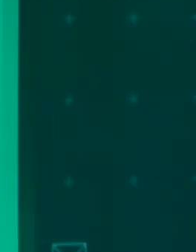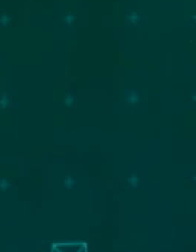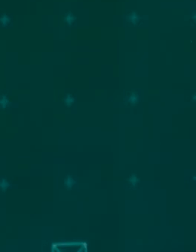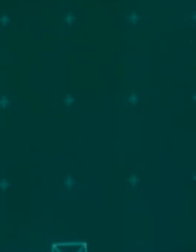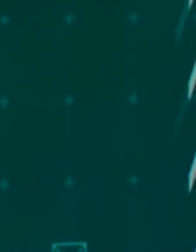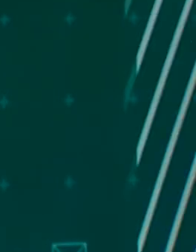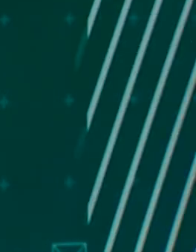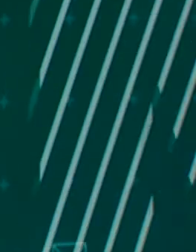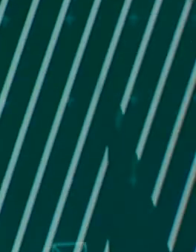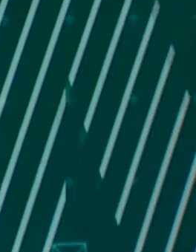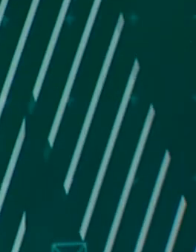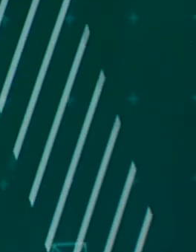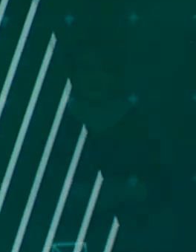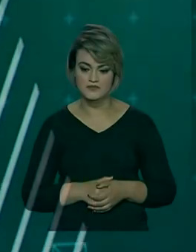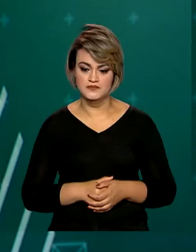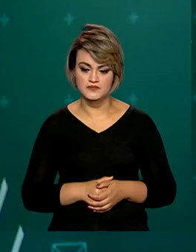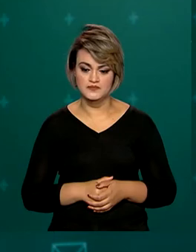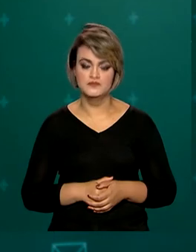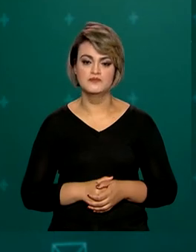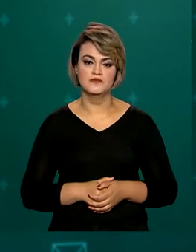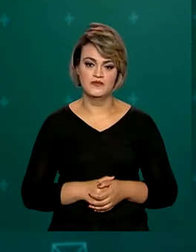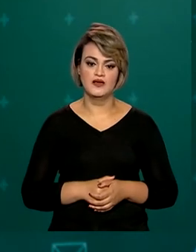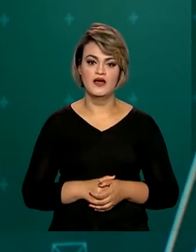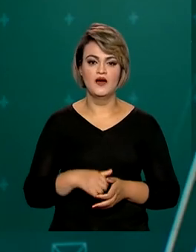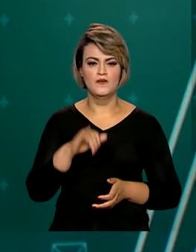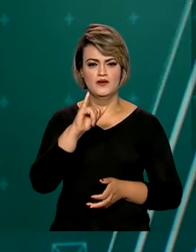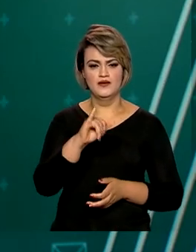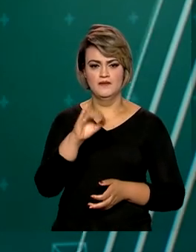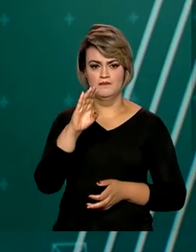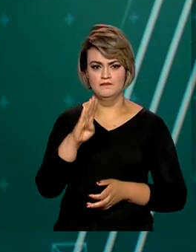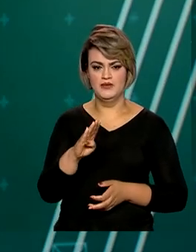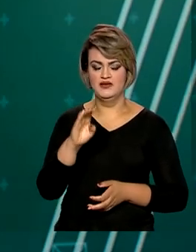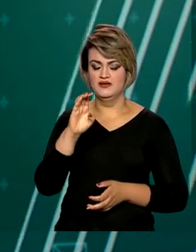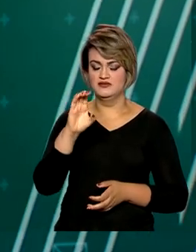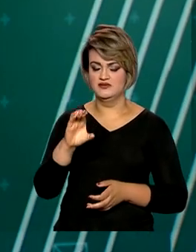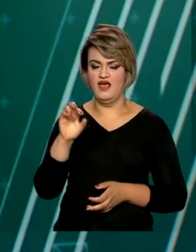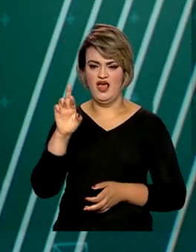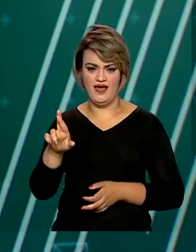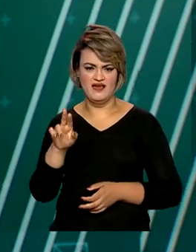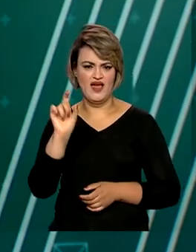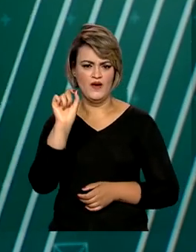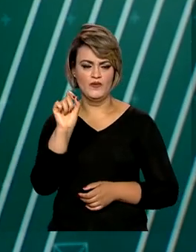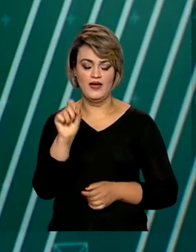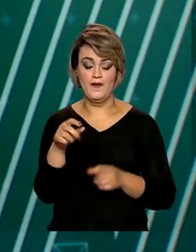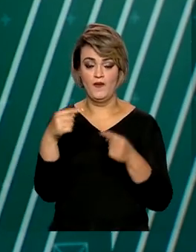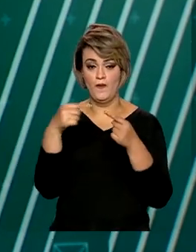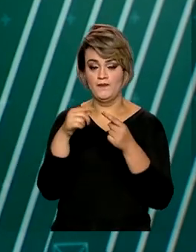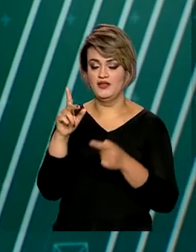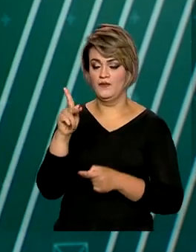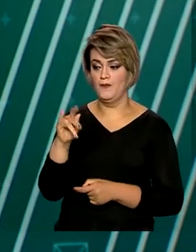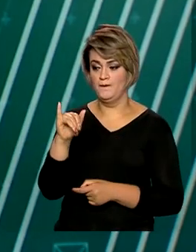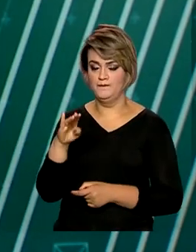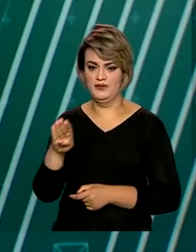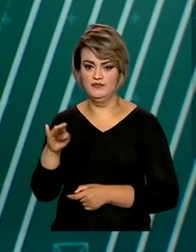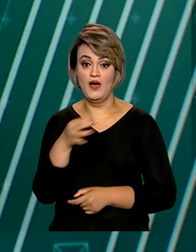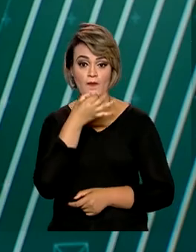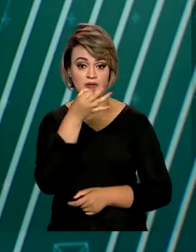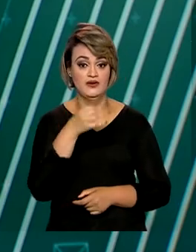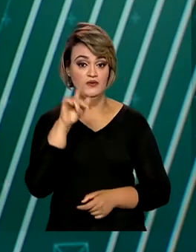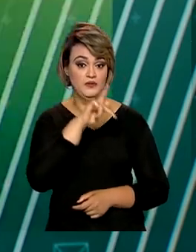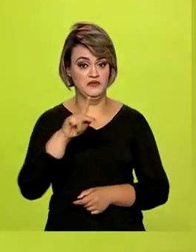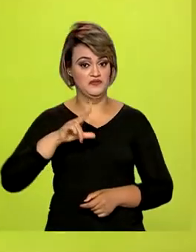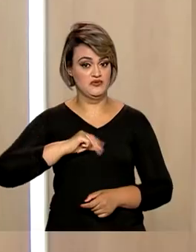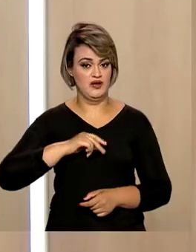Central por meio do IBC-BR, que funciona como uma prévia do PIB oficial medido pelo IBGE. Quem comenta é Ricardo